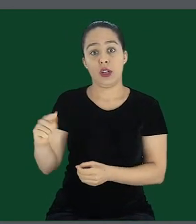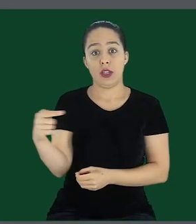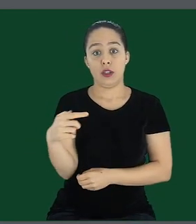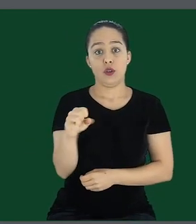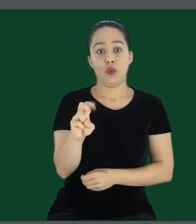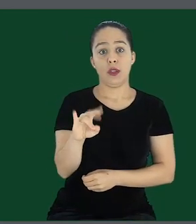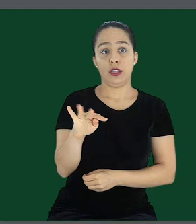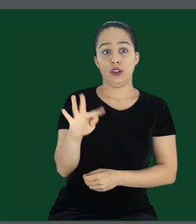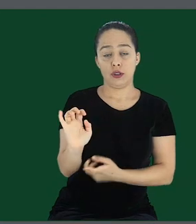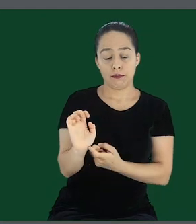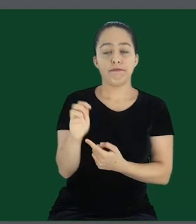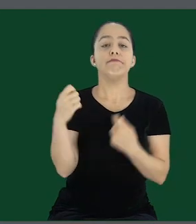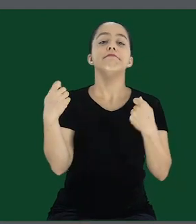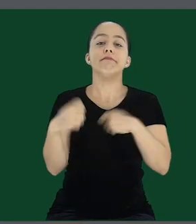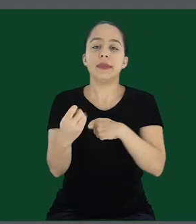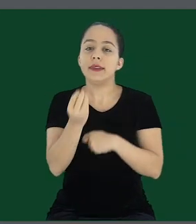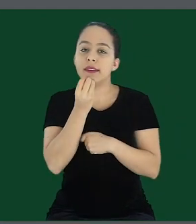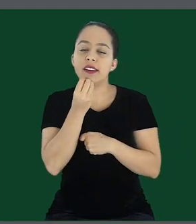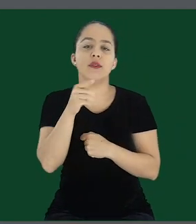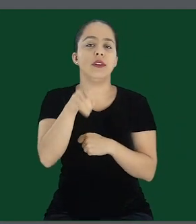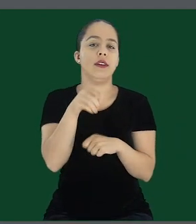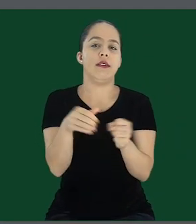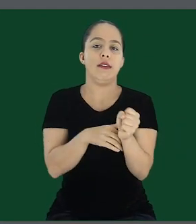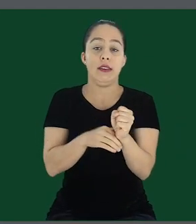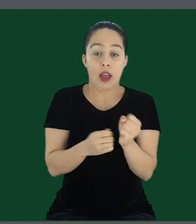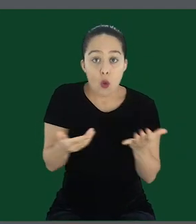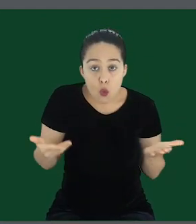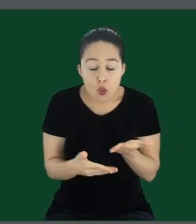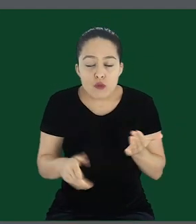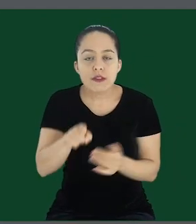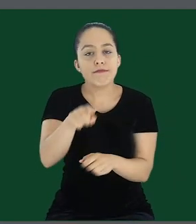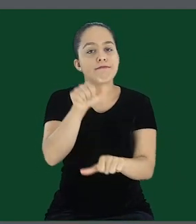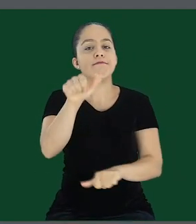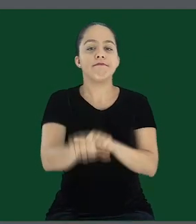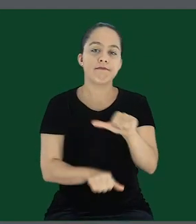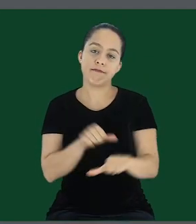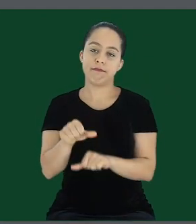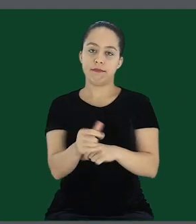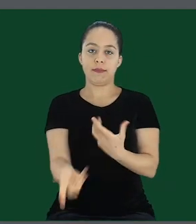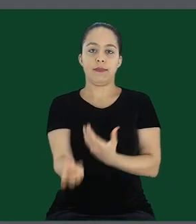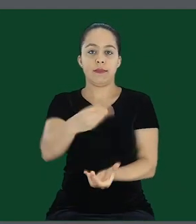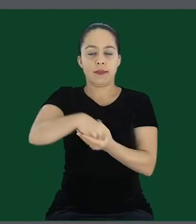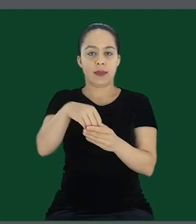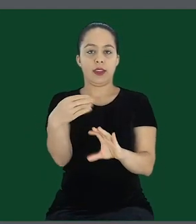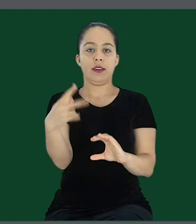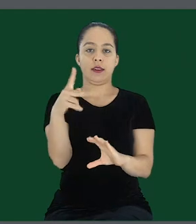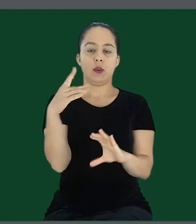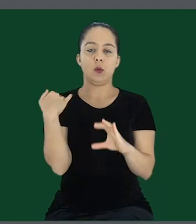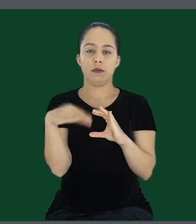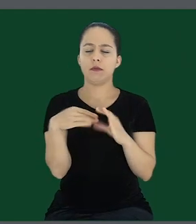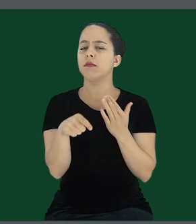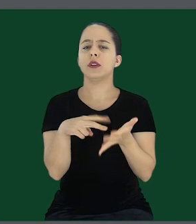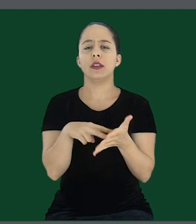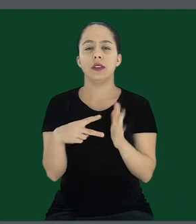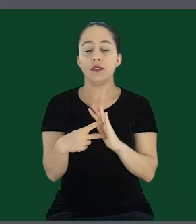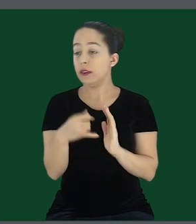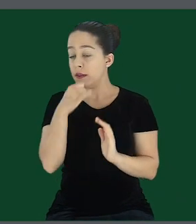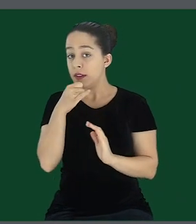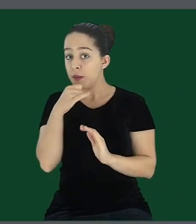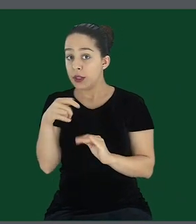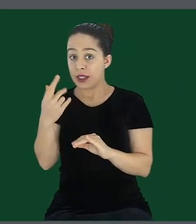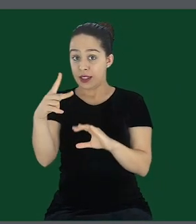o acesso à plataforma G Suite, será necessária a troca da senha atual no webmail institucional.